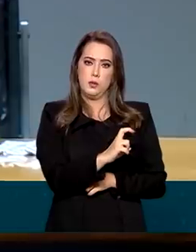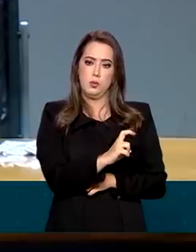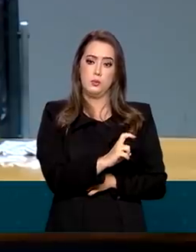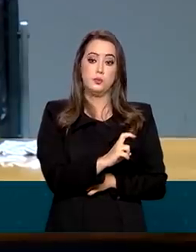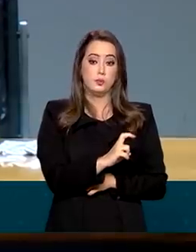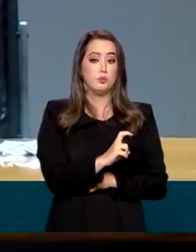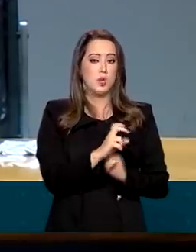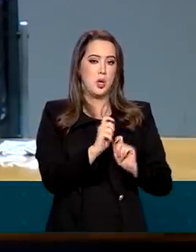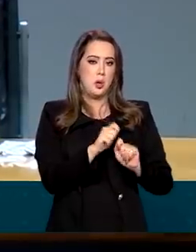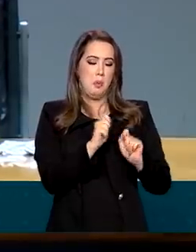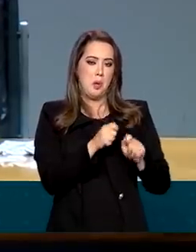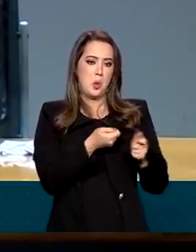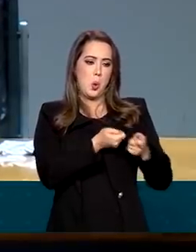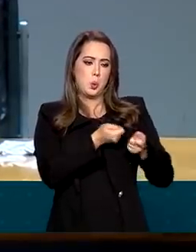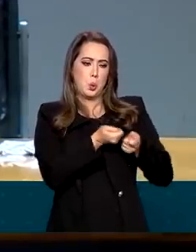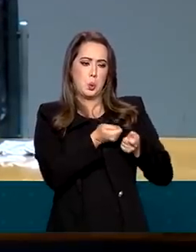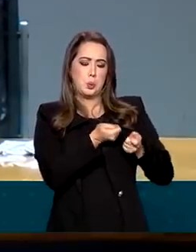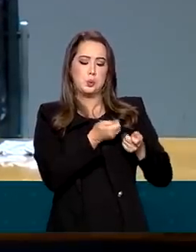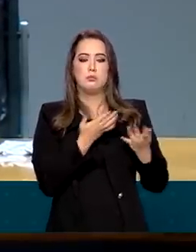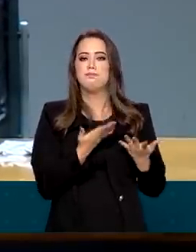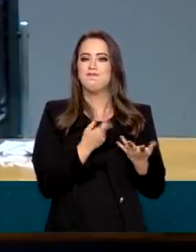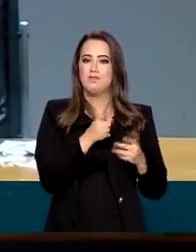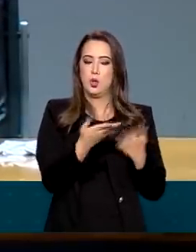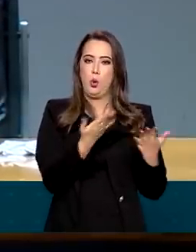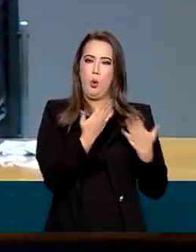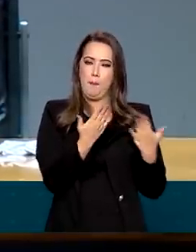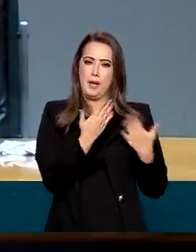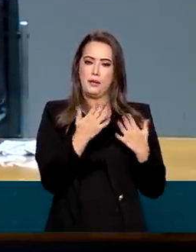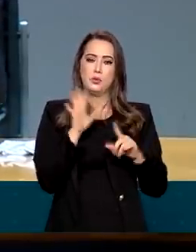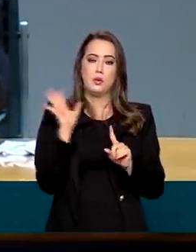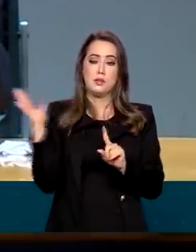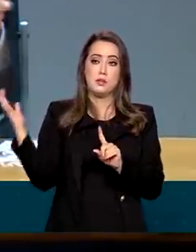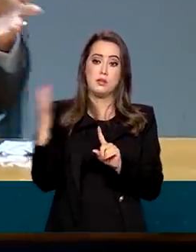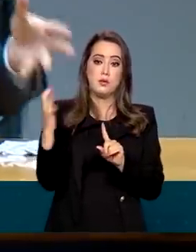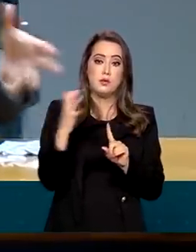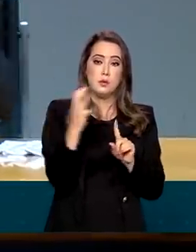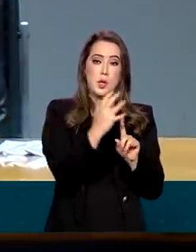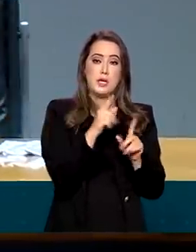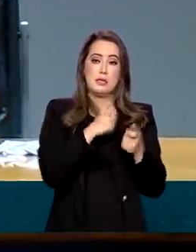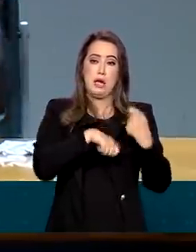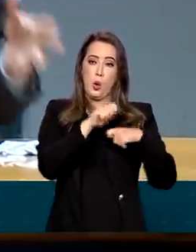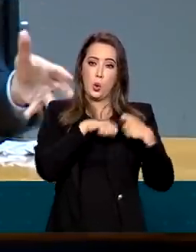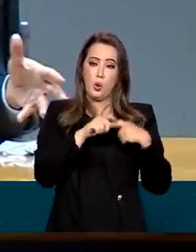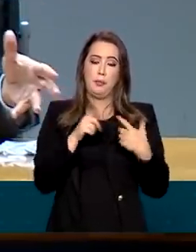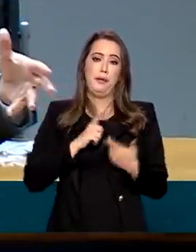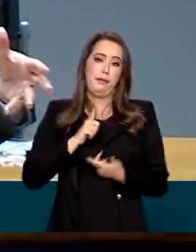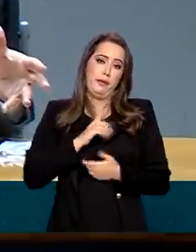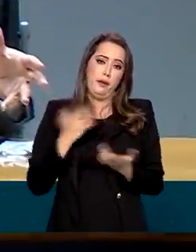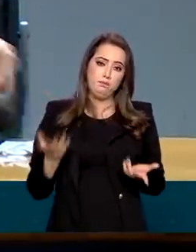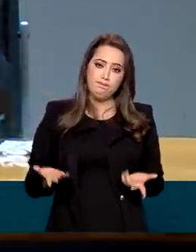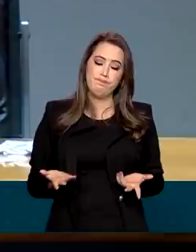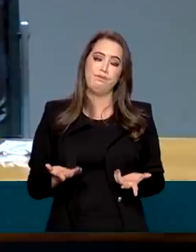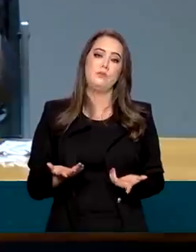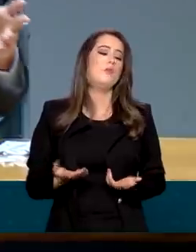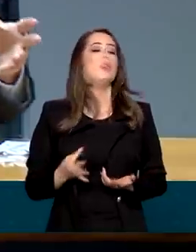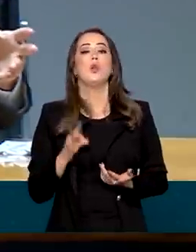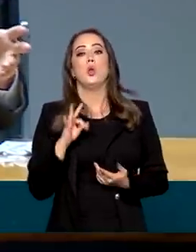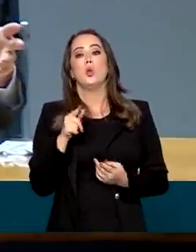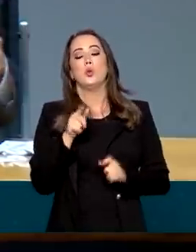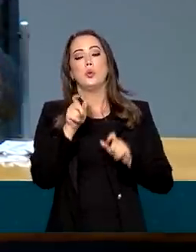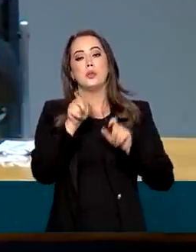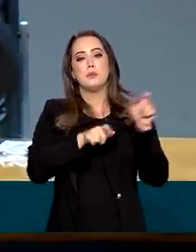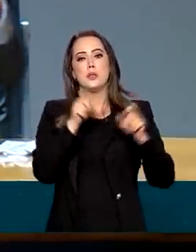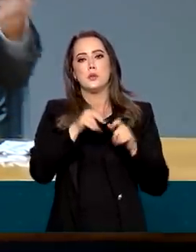que parece apertado demais em relação aos impactos socioeconômicos que a pandemia deixou, todo mundo está